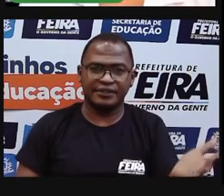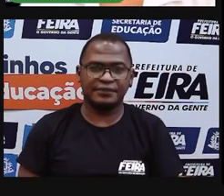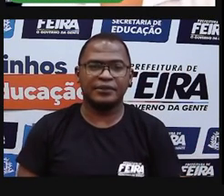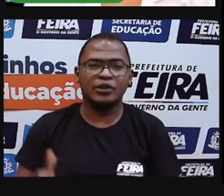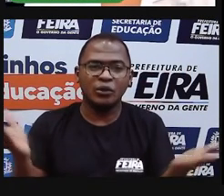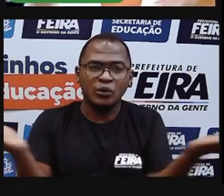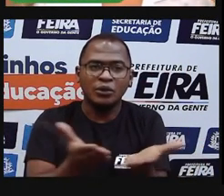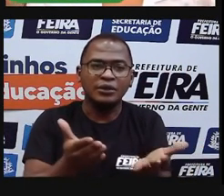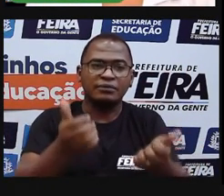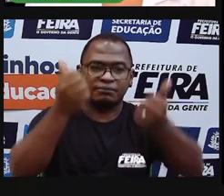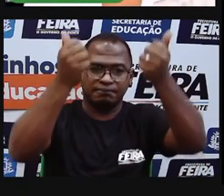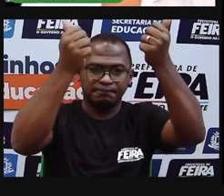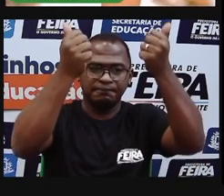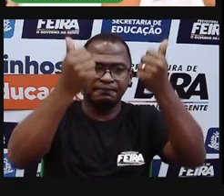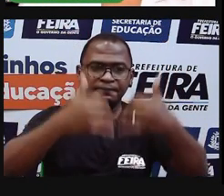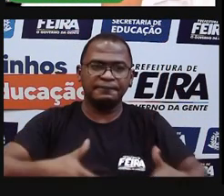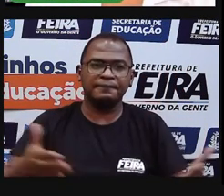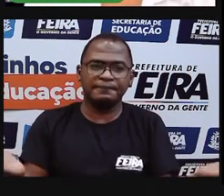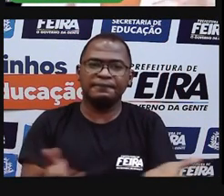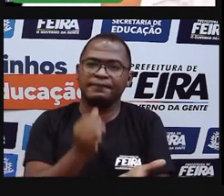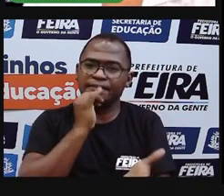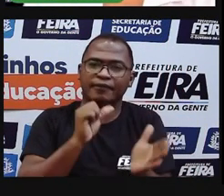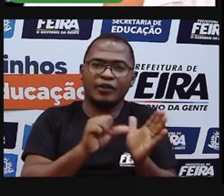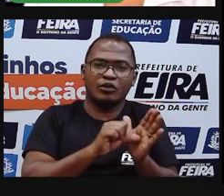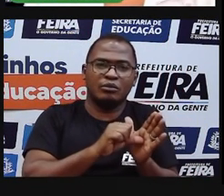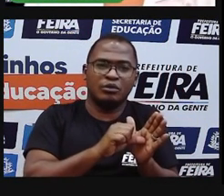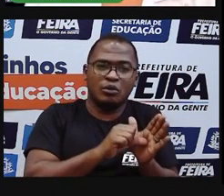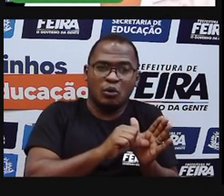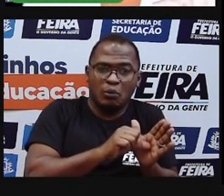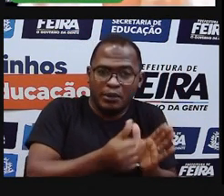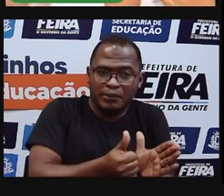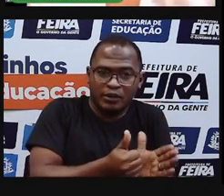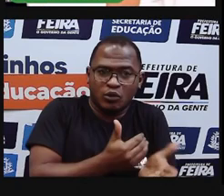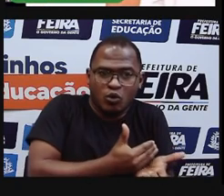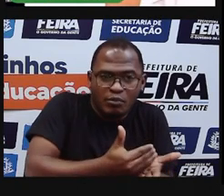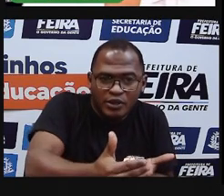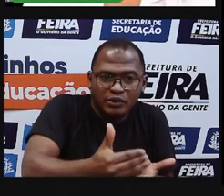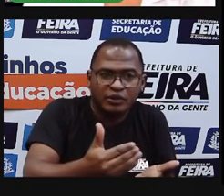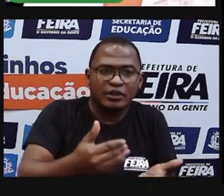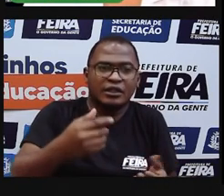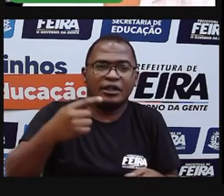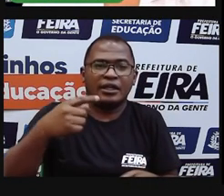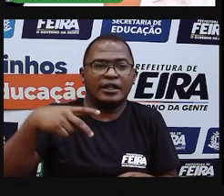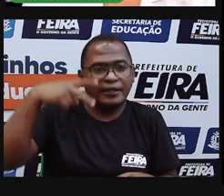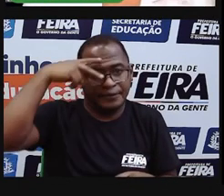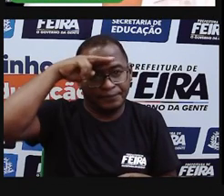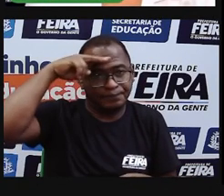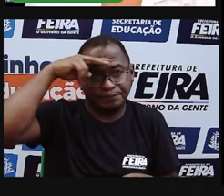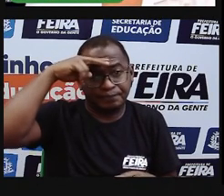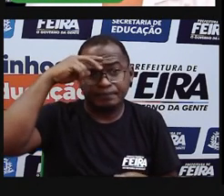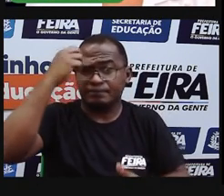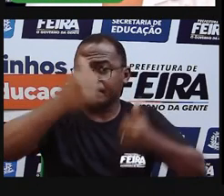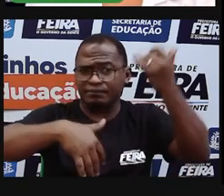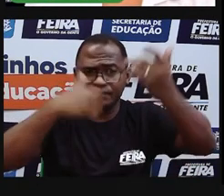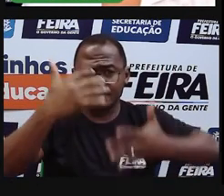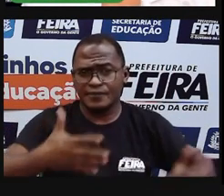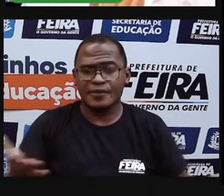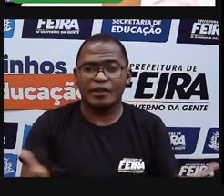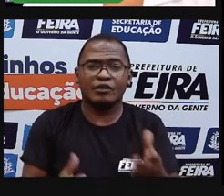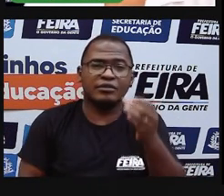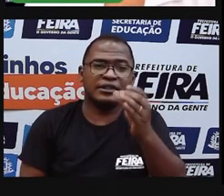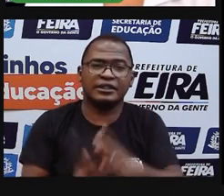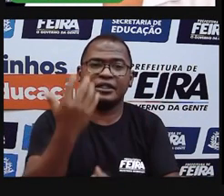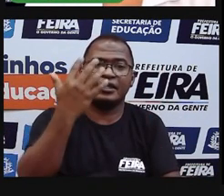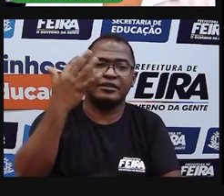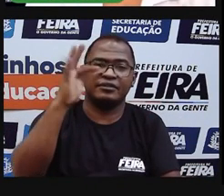introdução um pouco sobre como surgiu os nomes que deram origem ao nome Feira de Santana. A gente já sabe